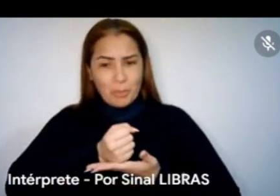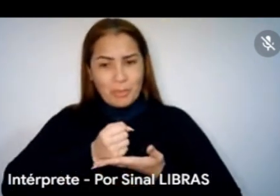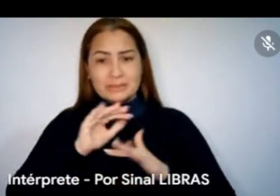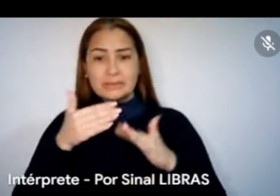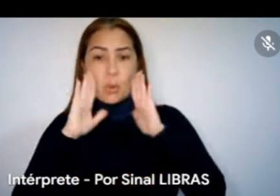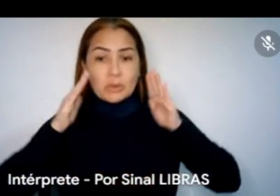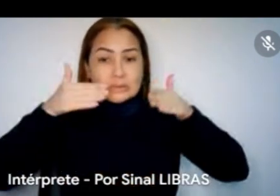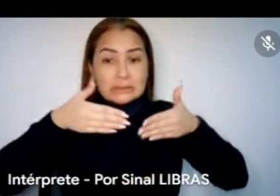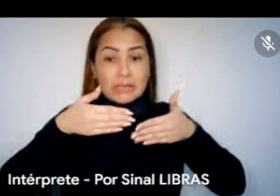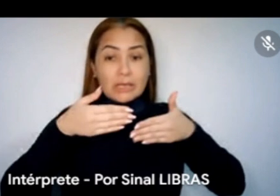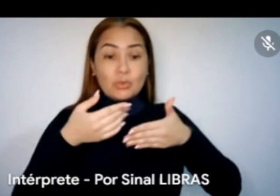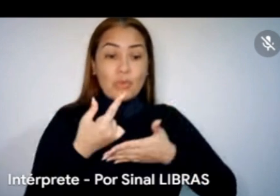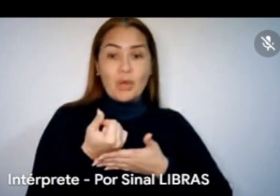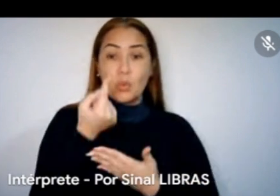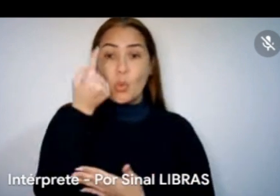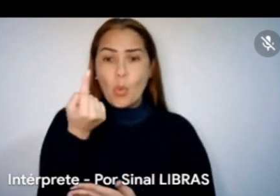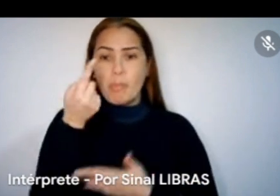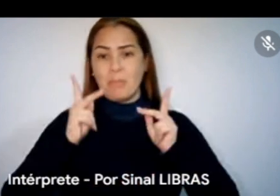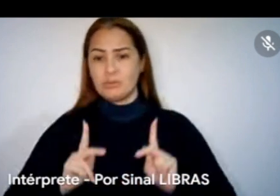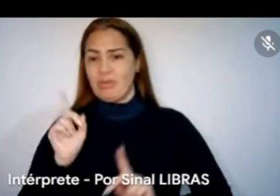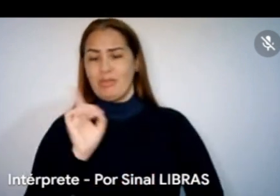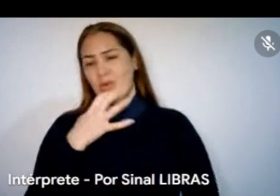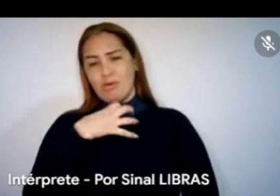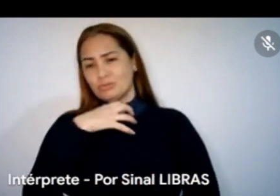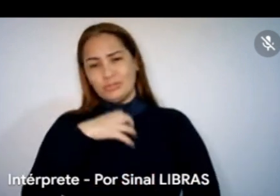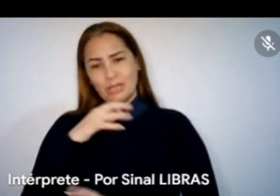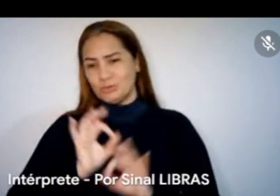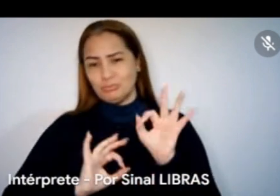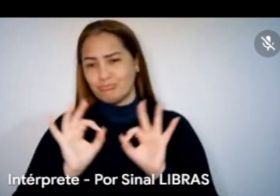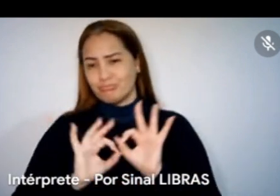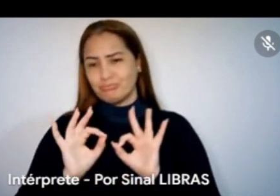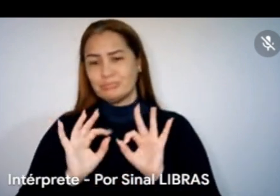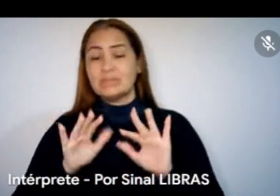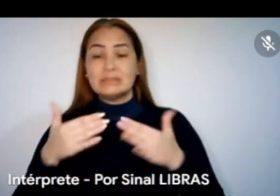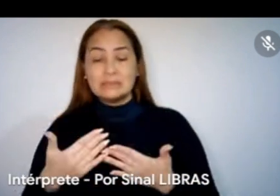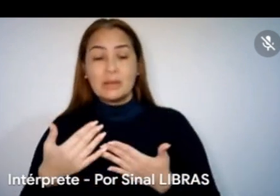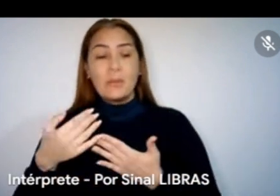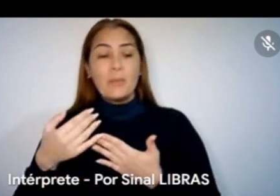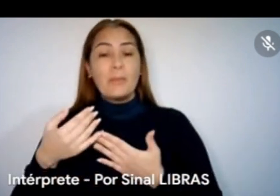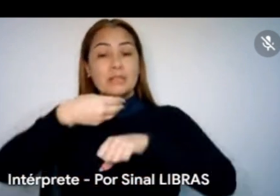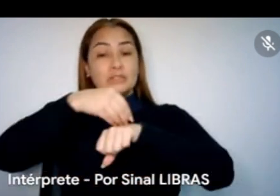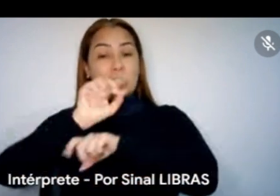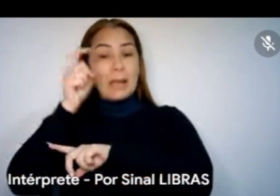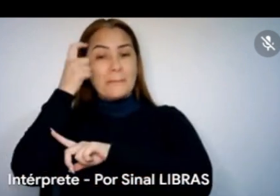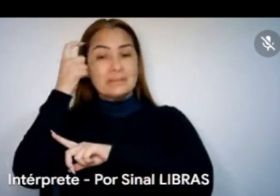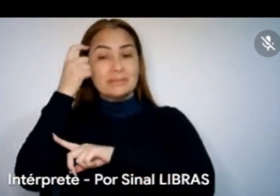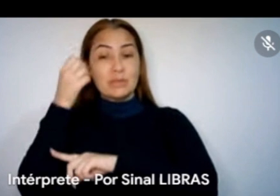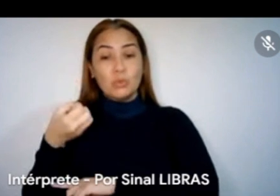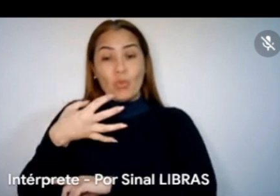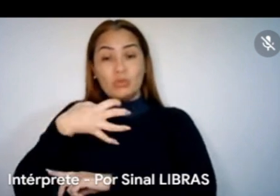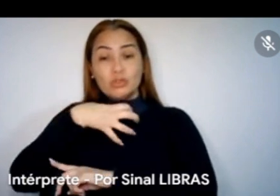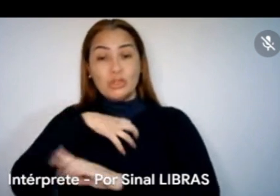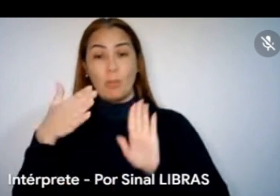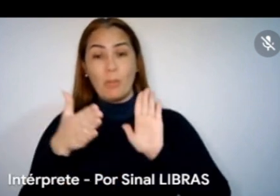entidade, uma pessoa, isso não vai ser uma forma de reestruturar, né? Então, sugiro que a gente pense esse formato que está sendo proposto ou